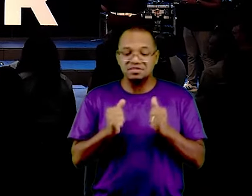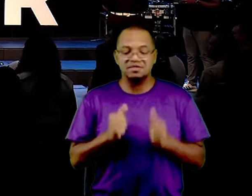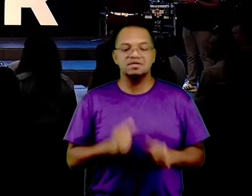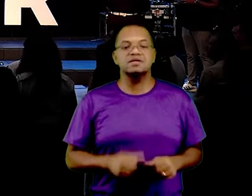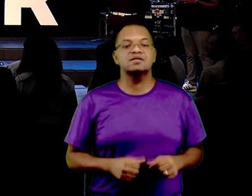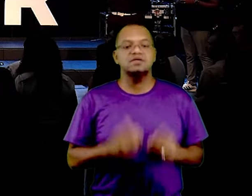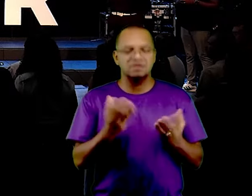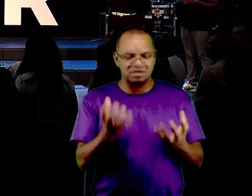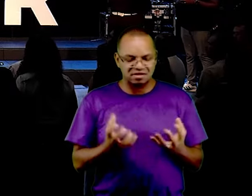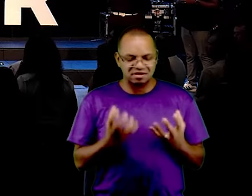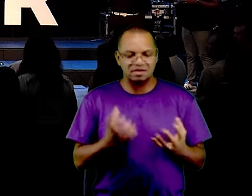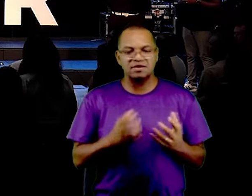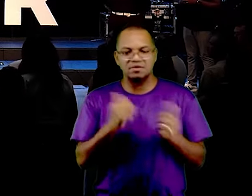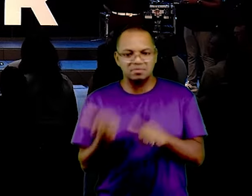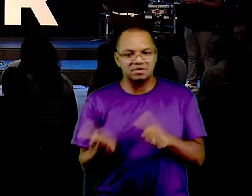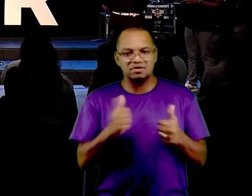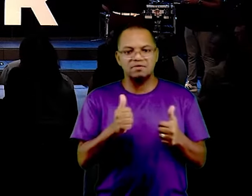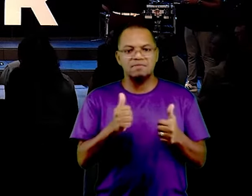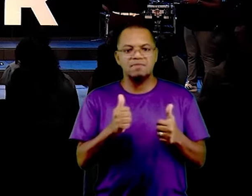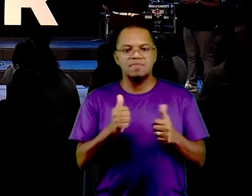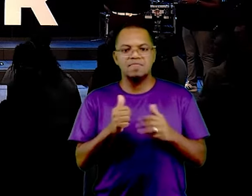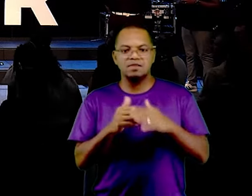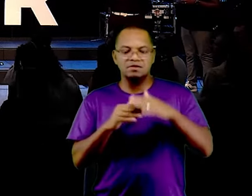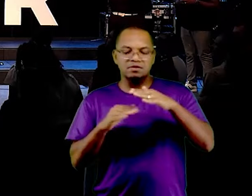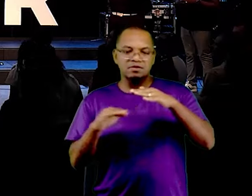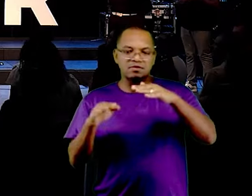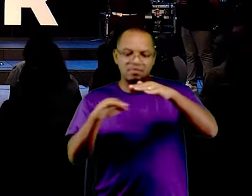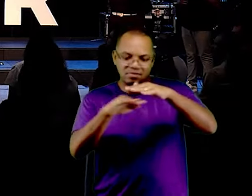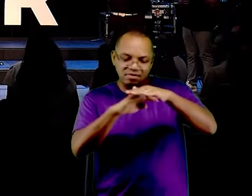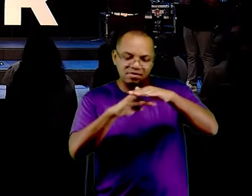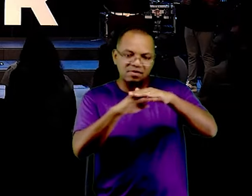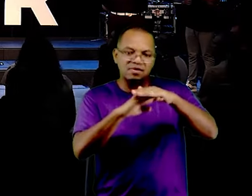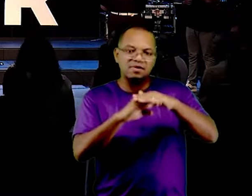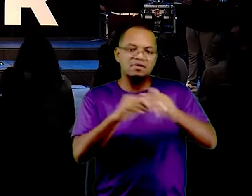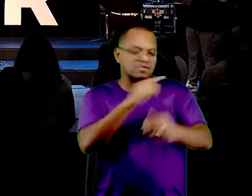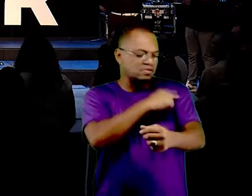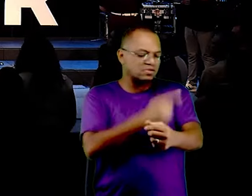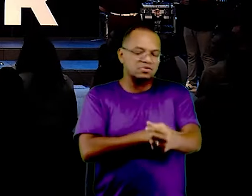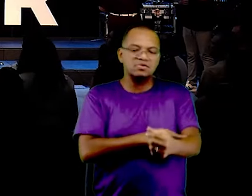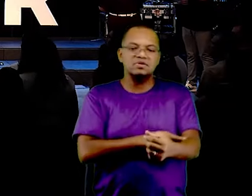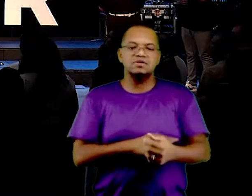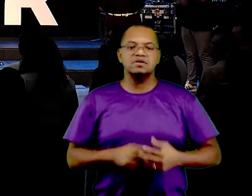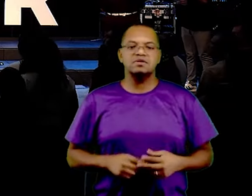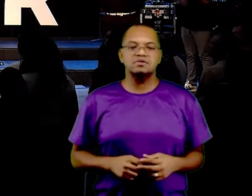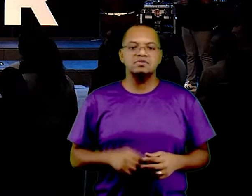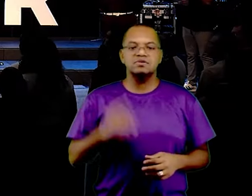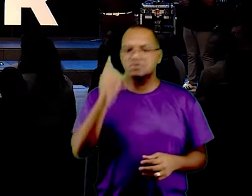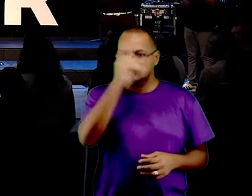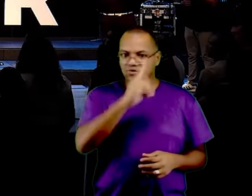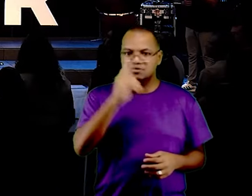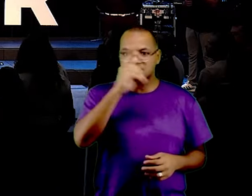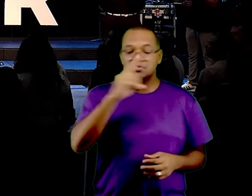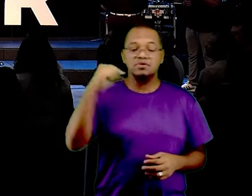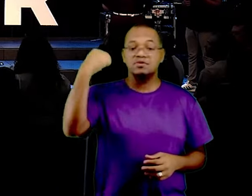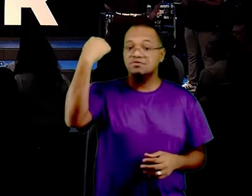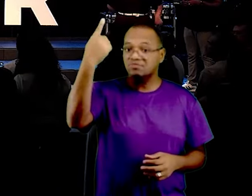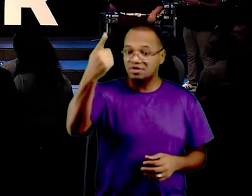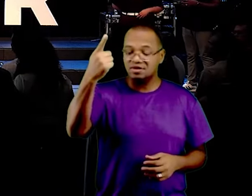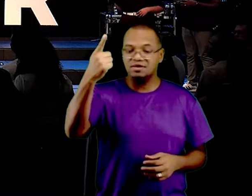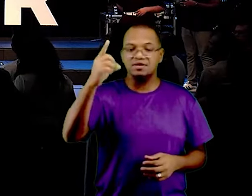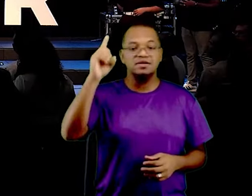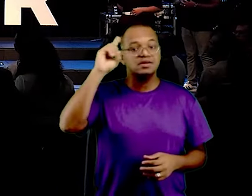aqui, quero ficar debaixo dessa autoridade aqui, amém, domingo que vem, dia das mães, traz sua mamãe,